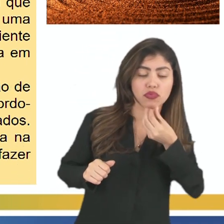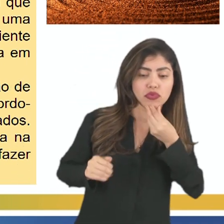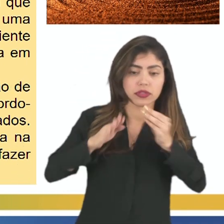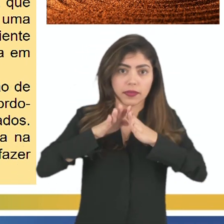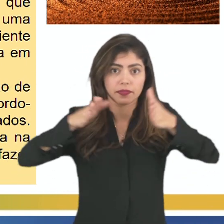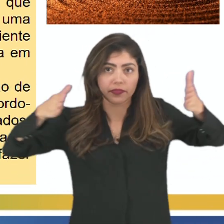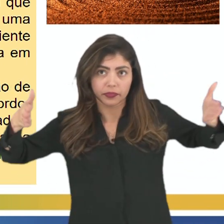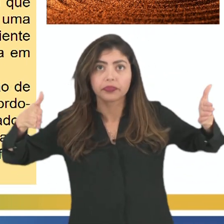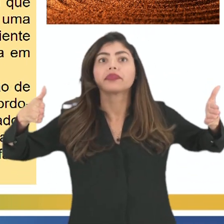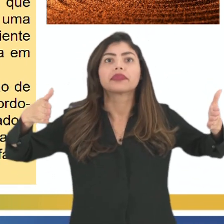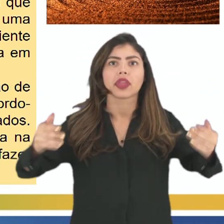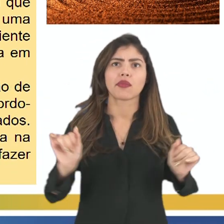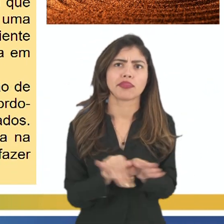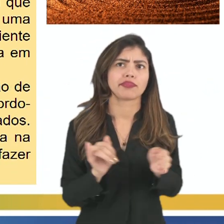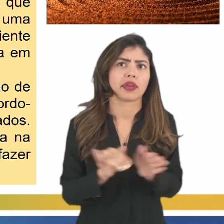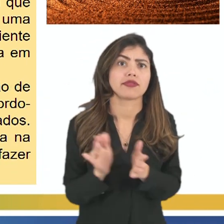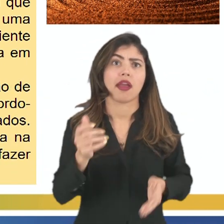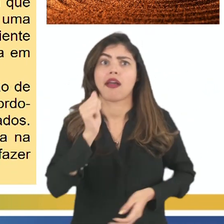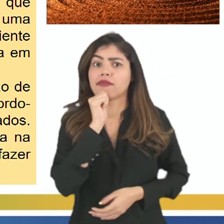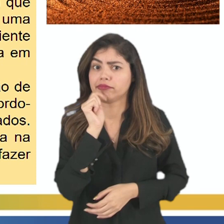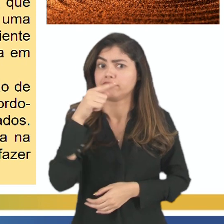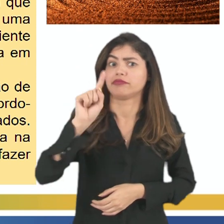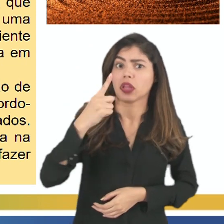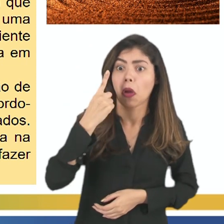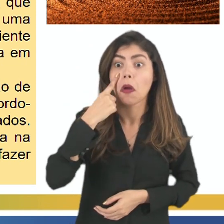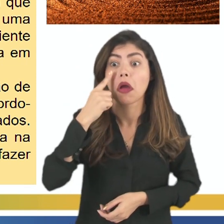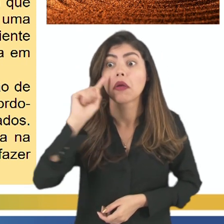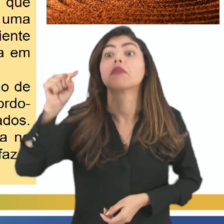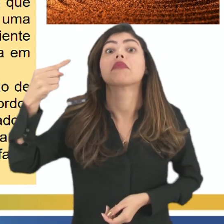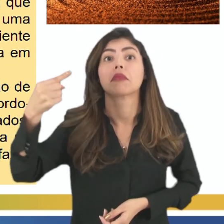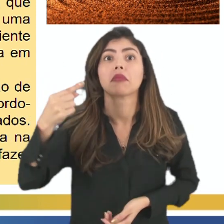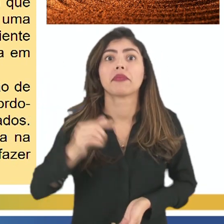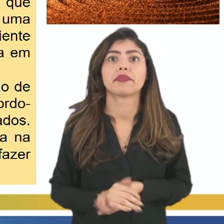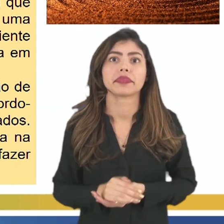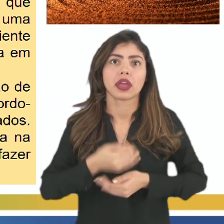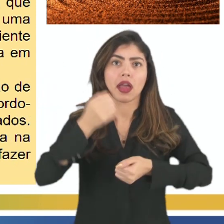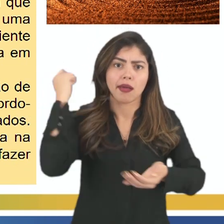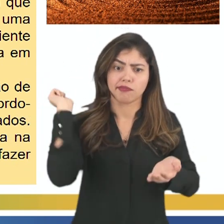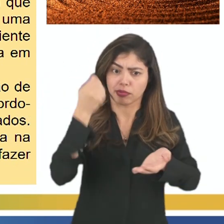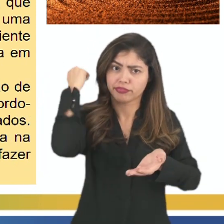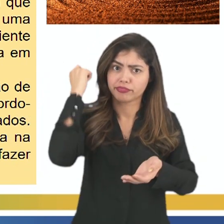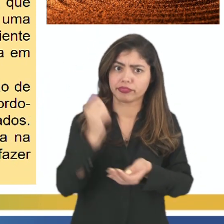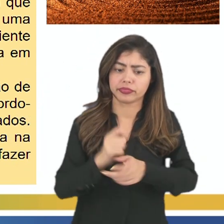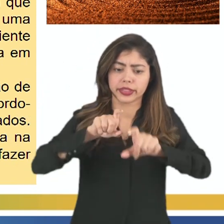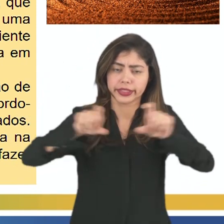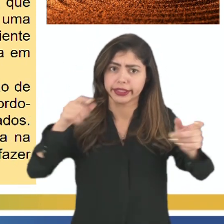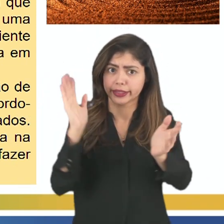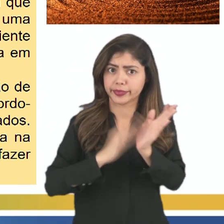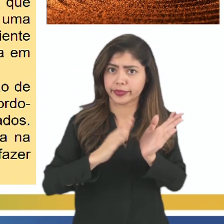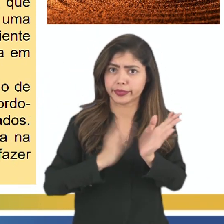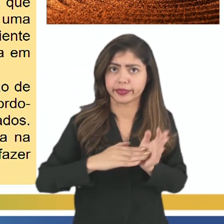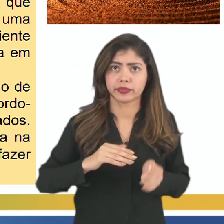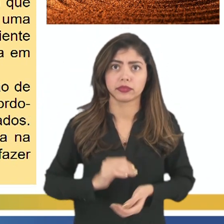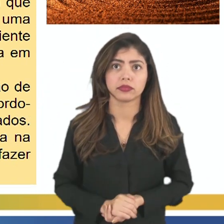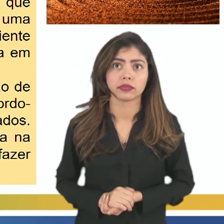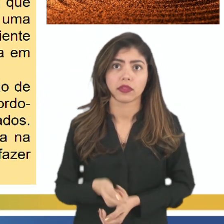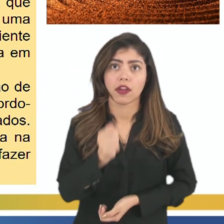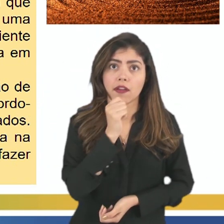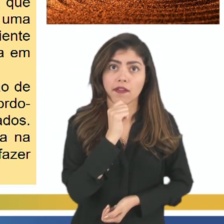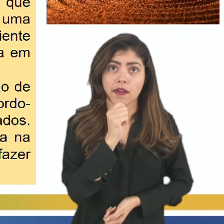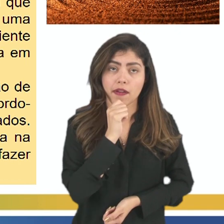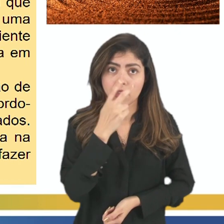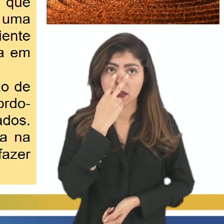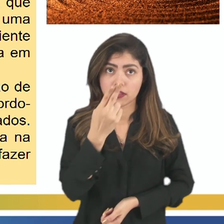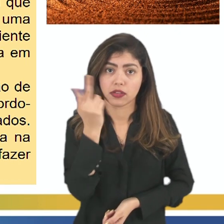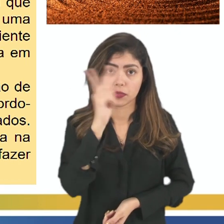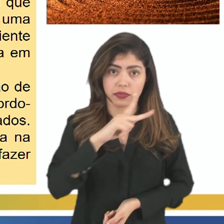Bobagem! Ai de nós se tentássemos olhar para elas, a régua cantava na palma de nossas mãos. Parecia que